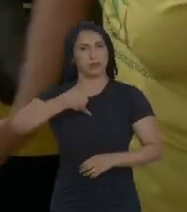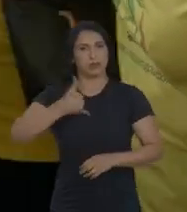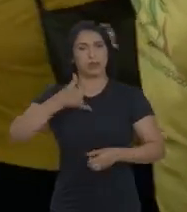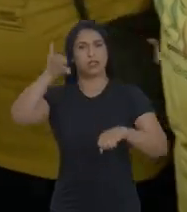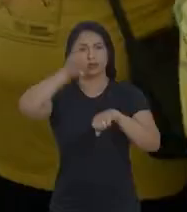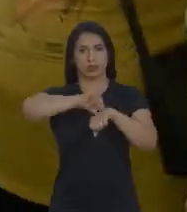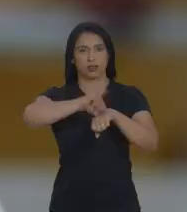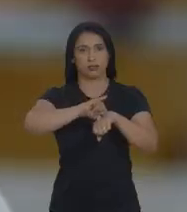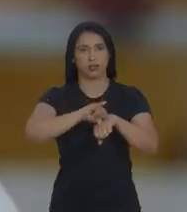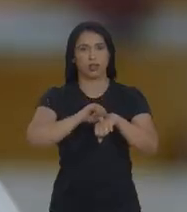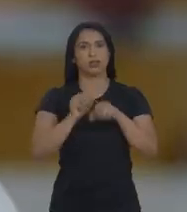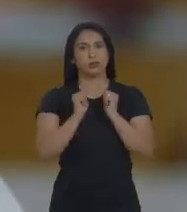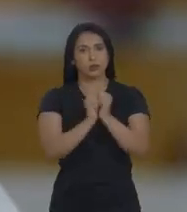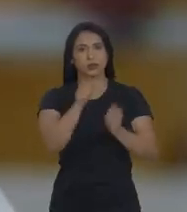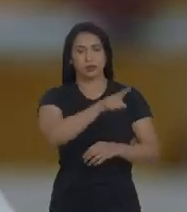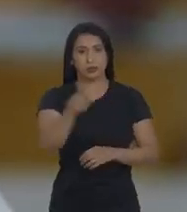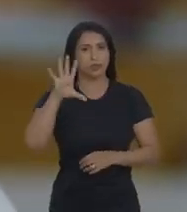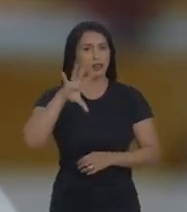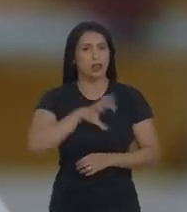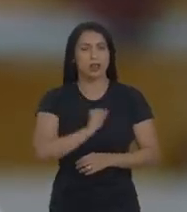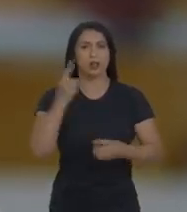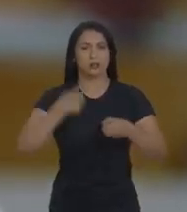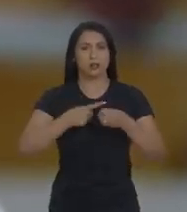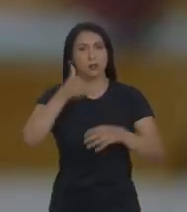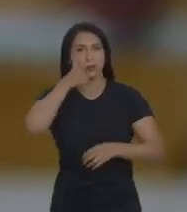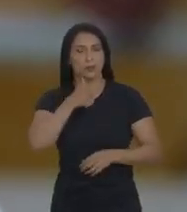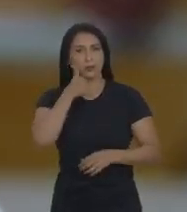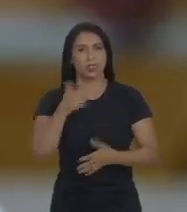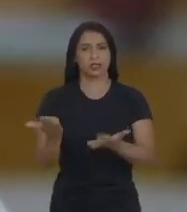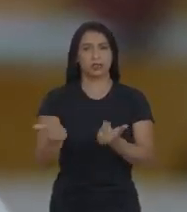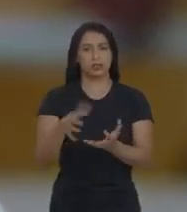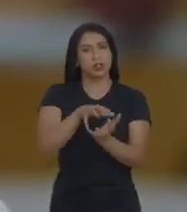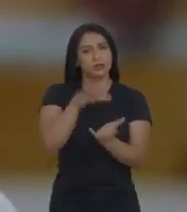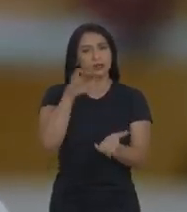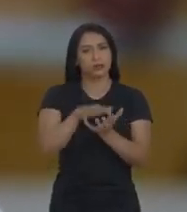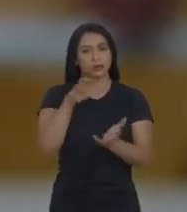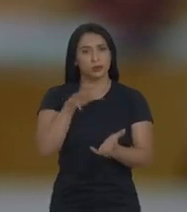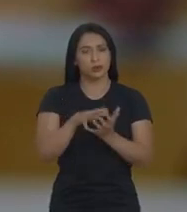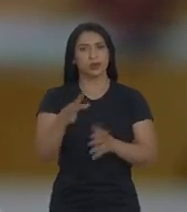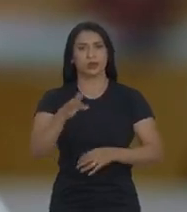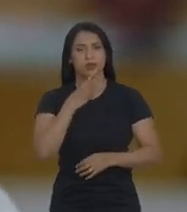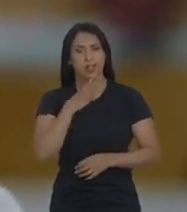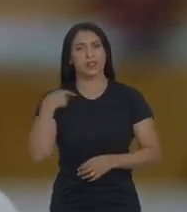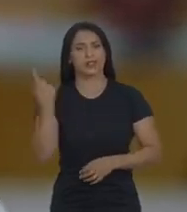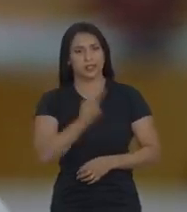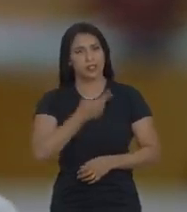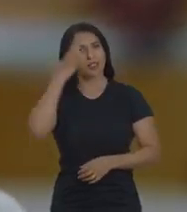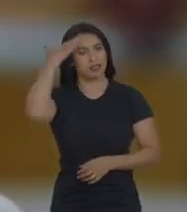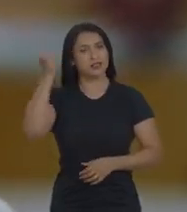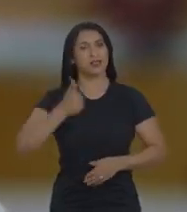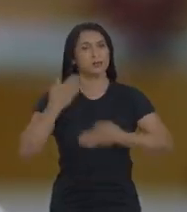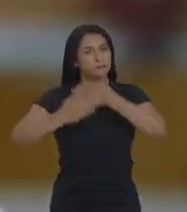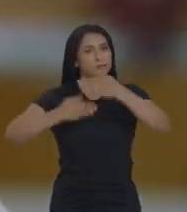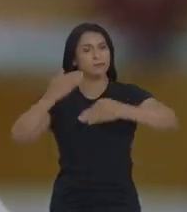orgulhar da sua capital. E eu conto com todos vocês que amam a cidade. Mulheres, jovens, idosos e idosas, que nos conhecem, que